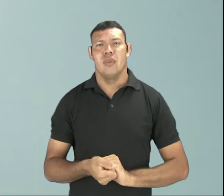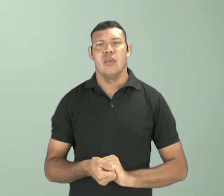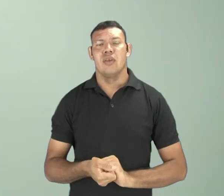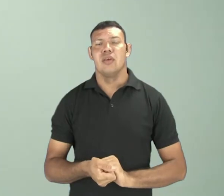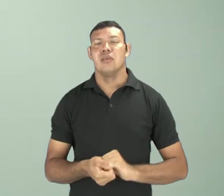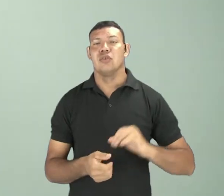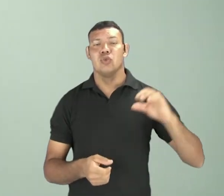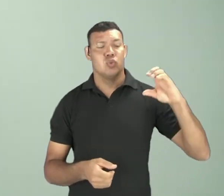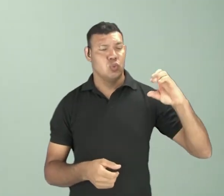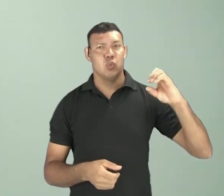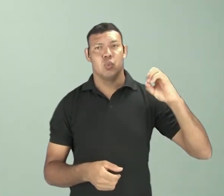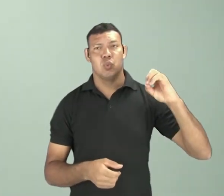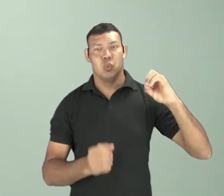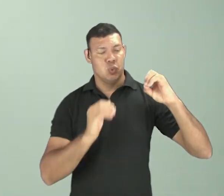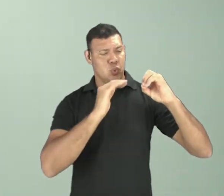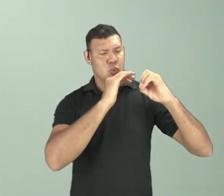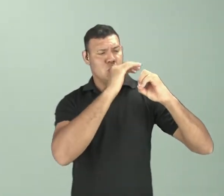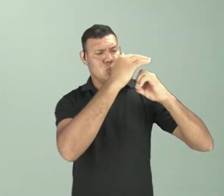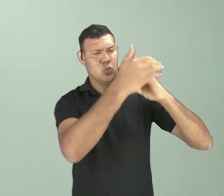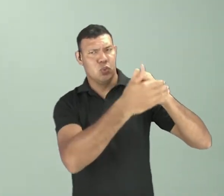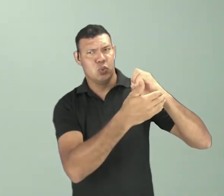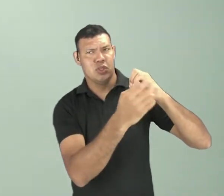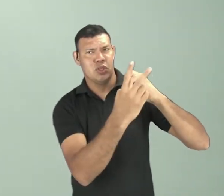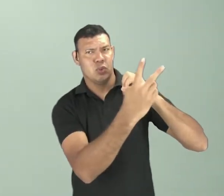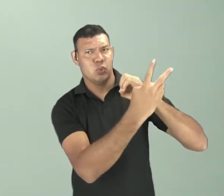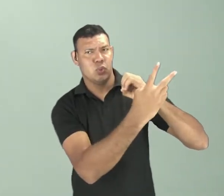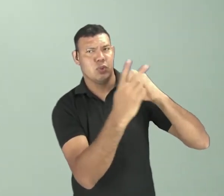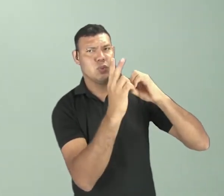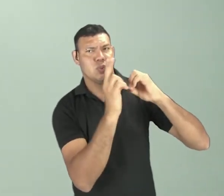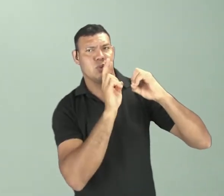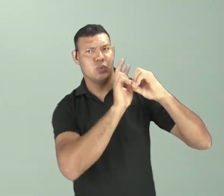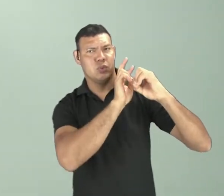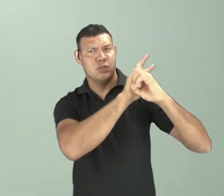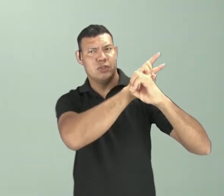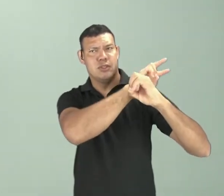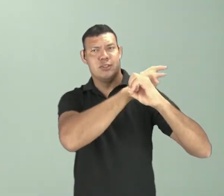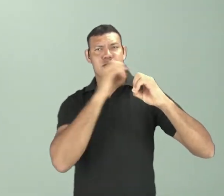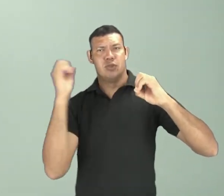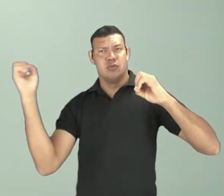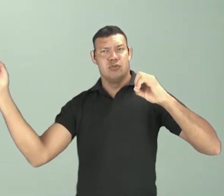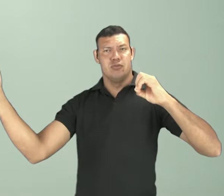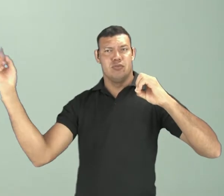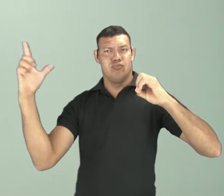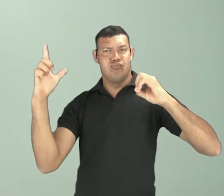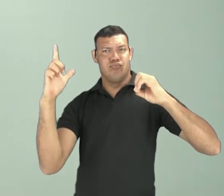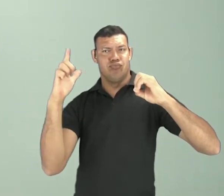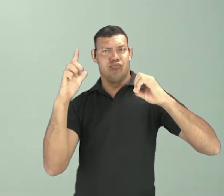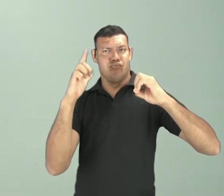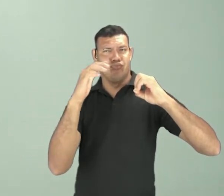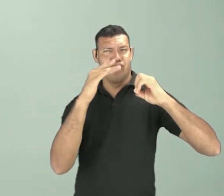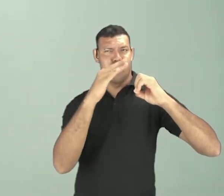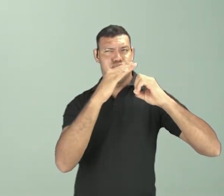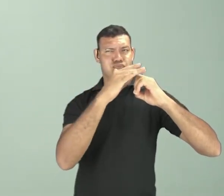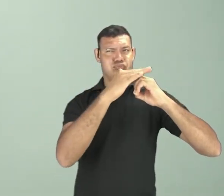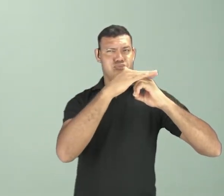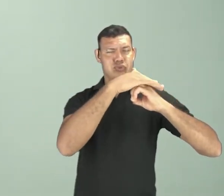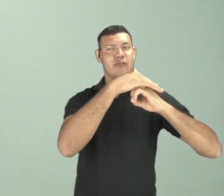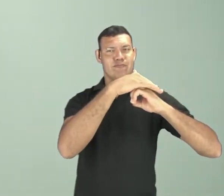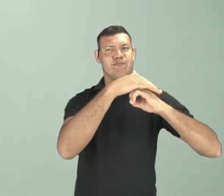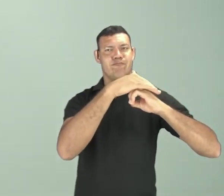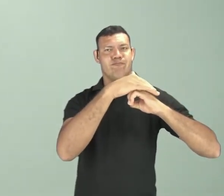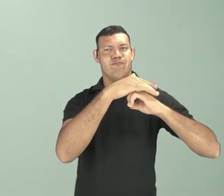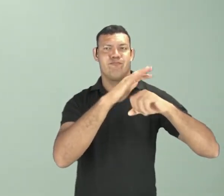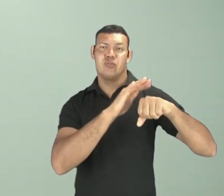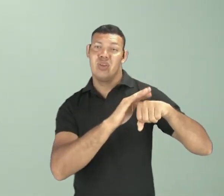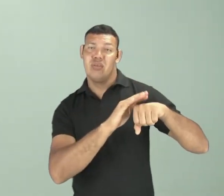de nos proteger de determinado tipo de radiação que vem do Sol, que pode nos causar